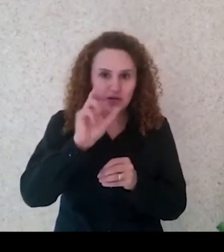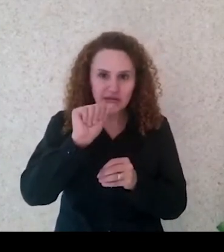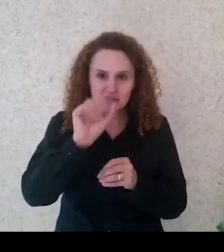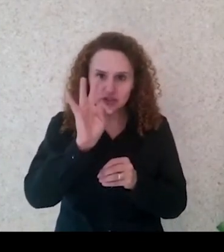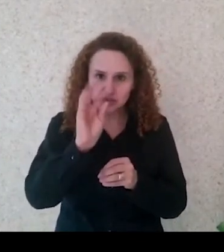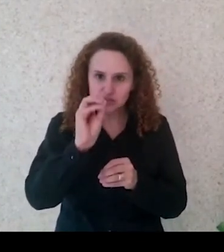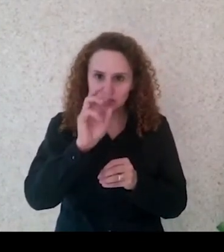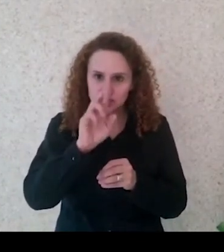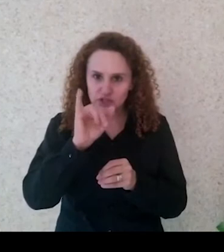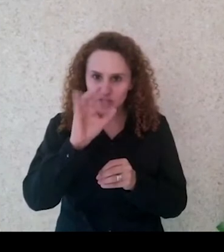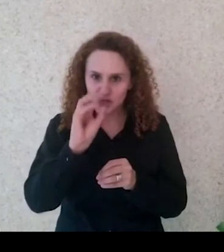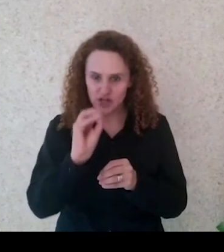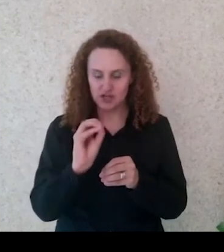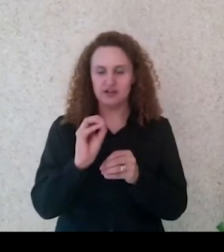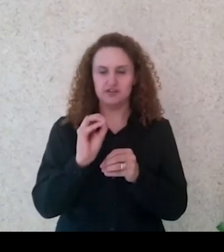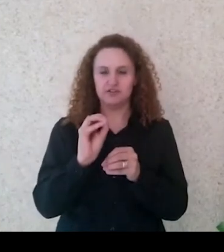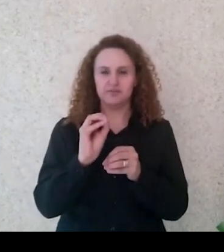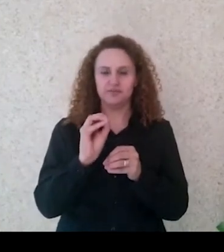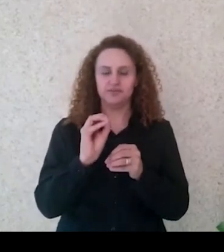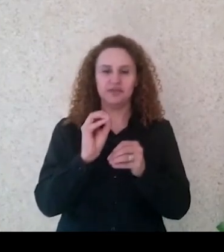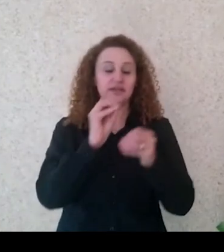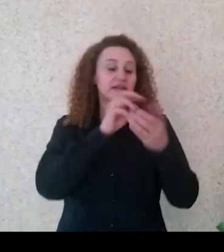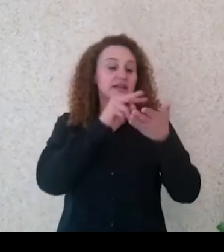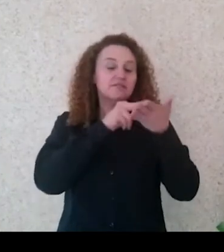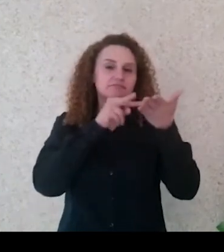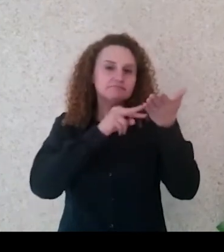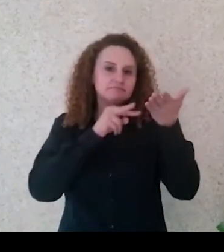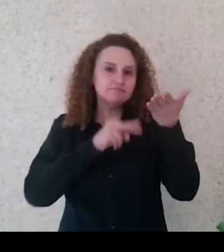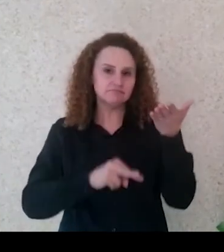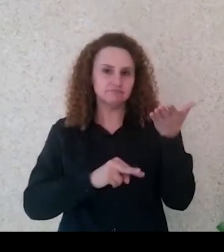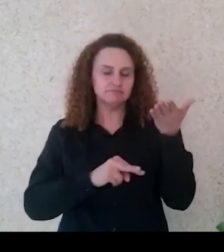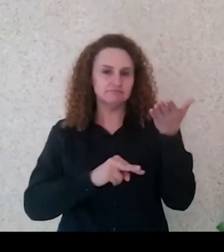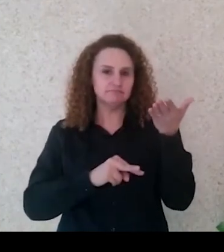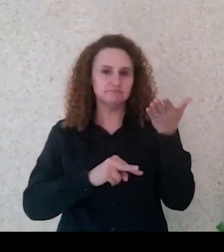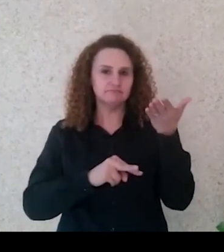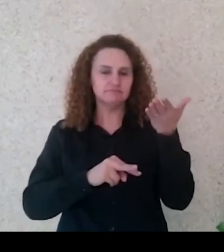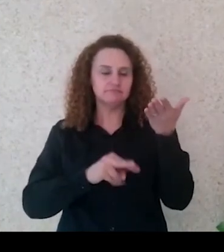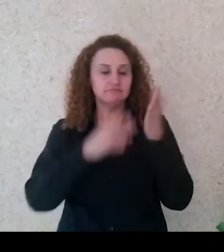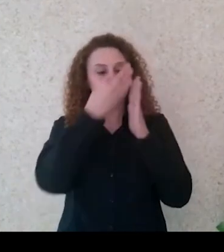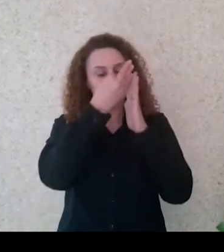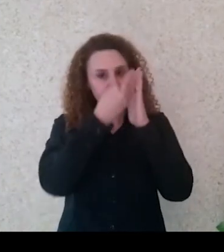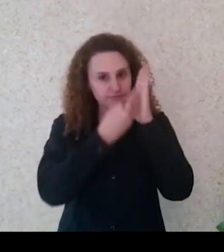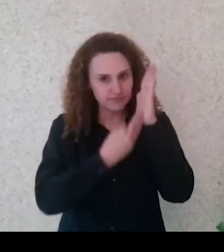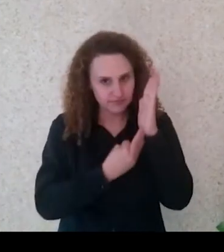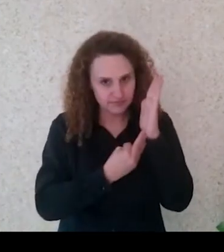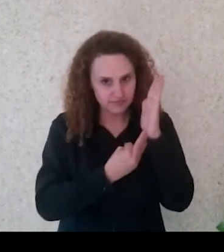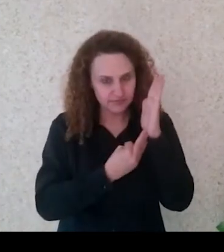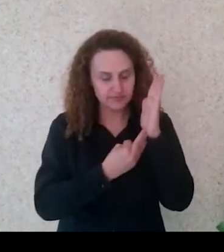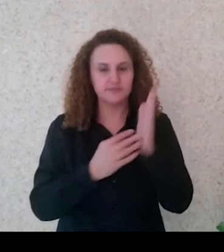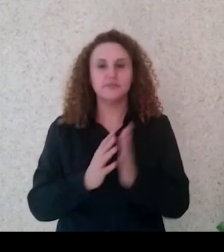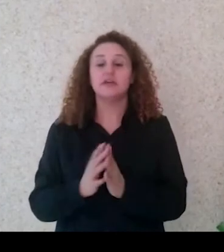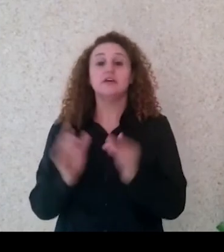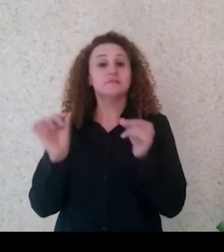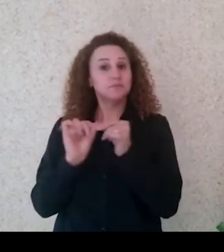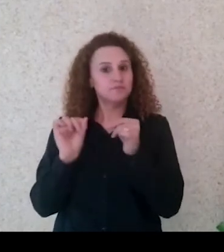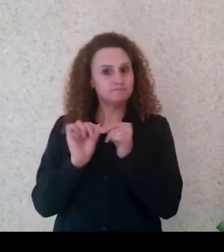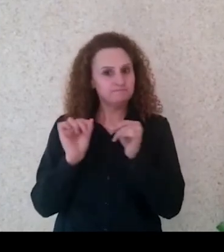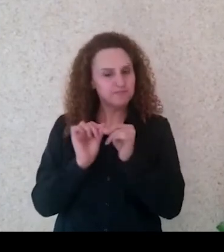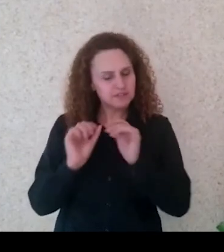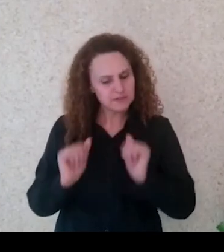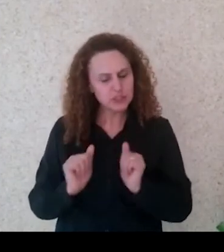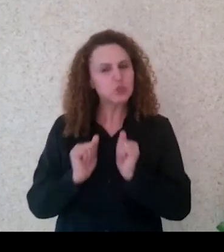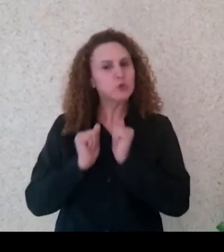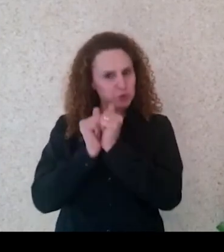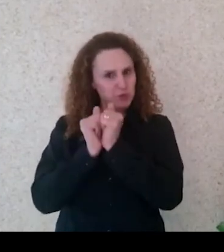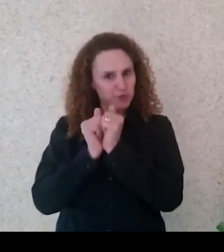e de literatura, nós vamos fazer juntas uma